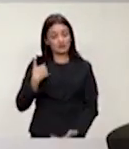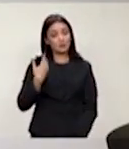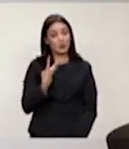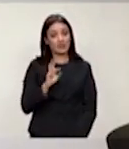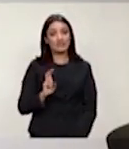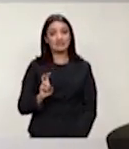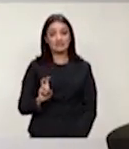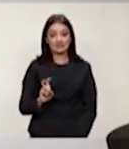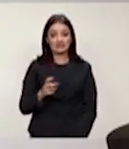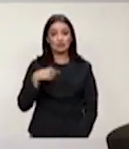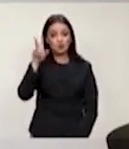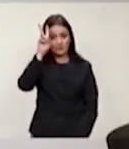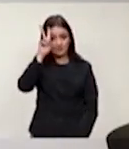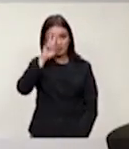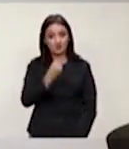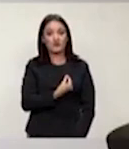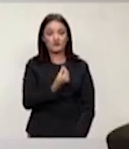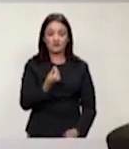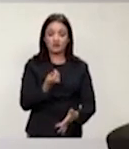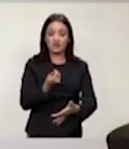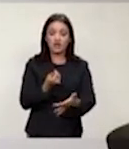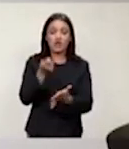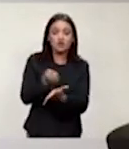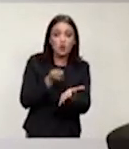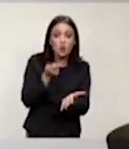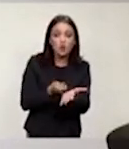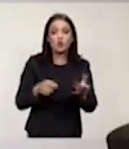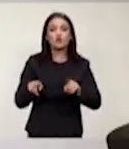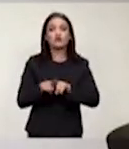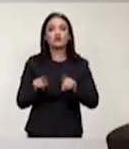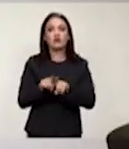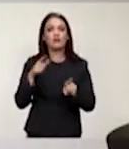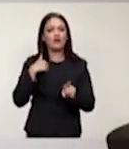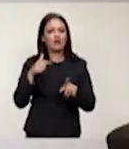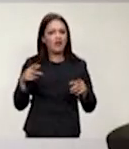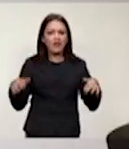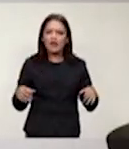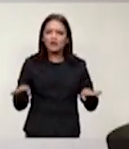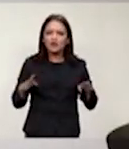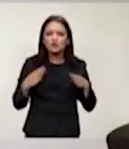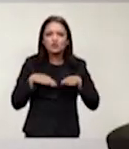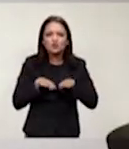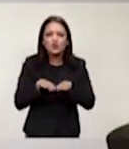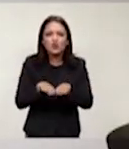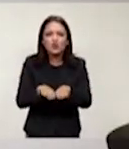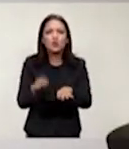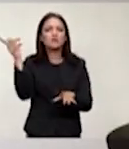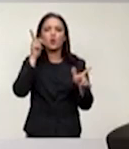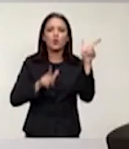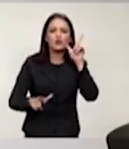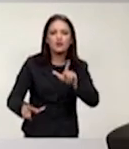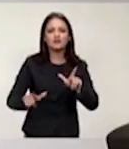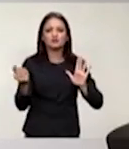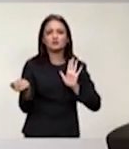minha história de vida e de luta se confunde com as conquistas desse nascimento Guimarães, representante da BPI. paradigma,